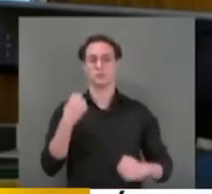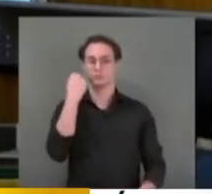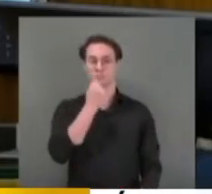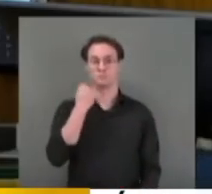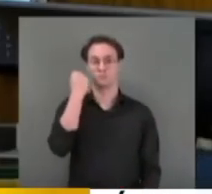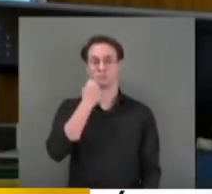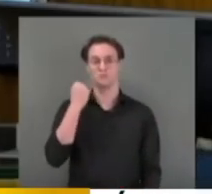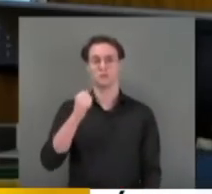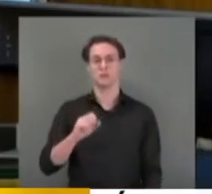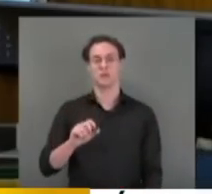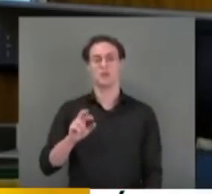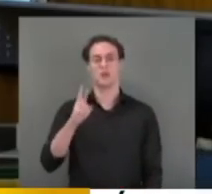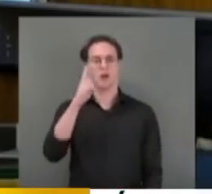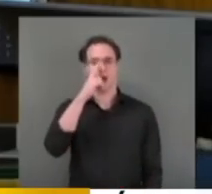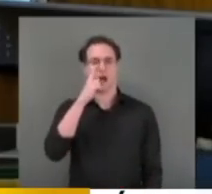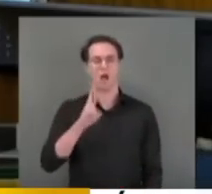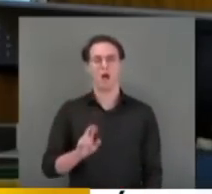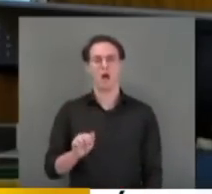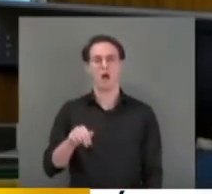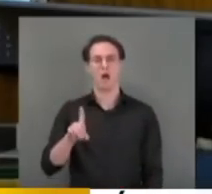Randolfo Rodrigues.